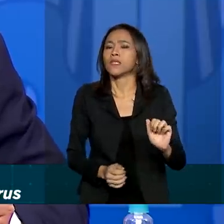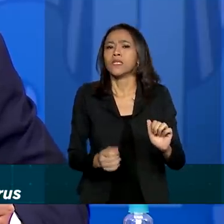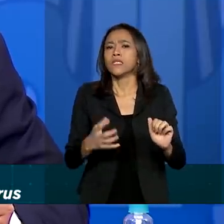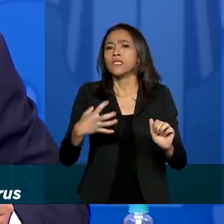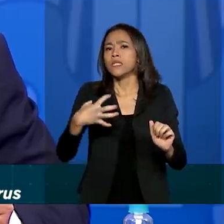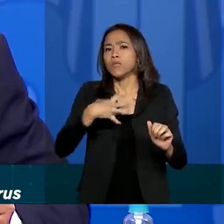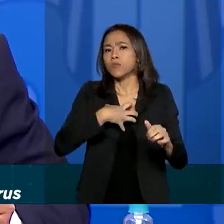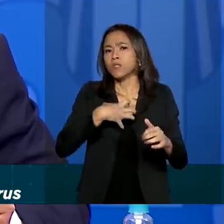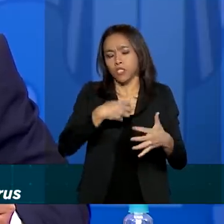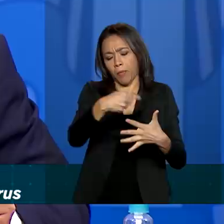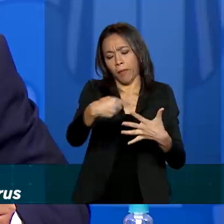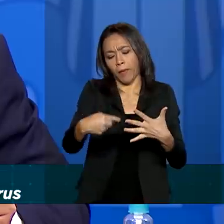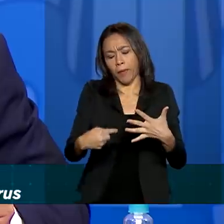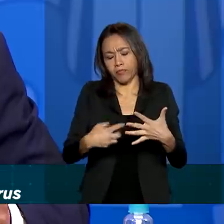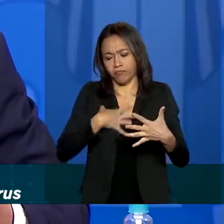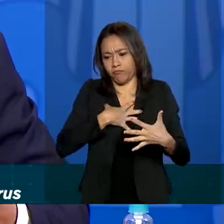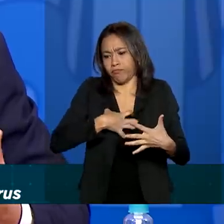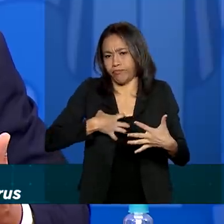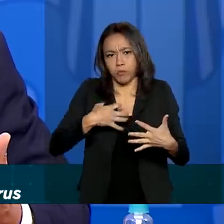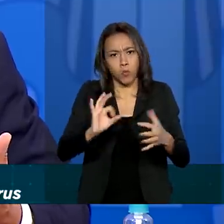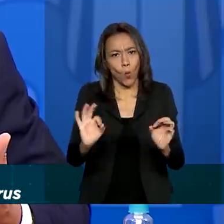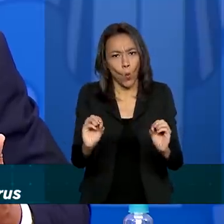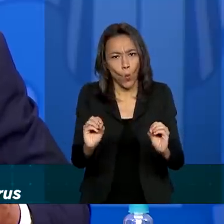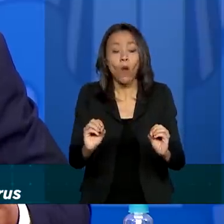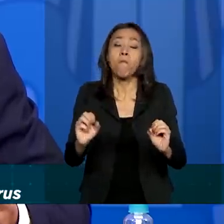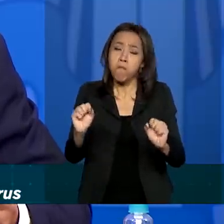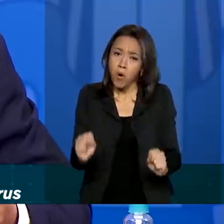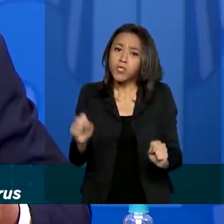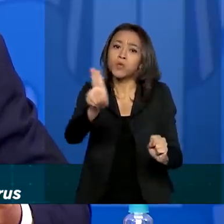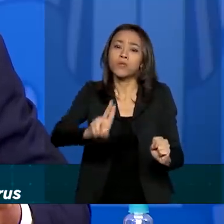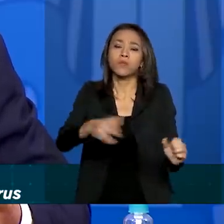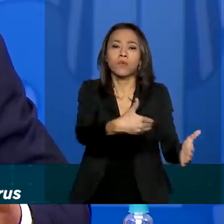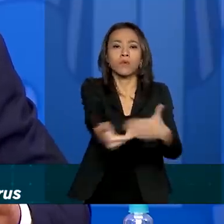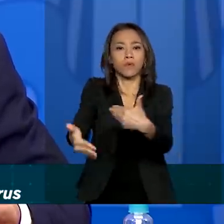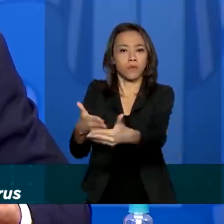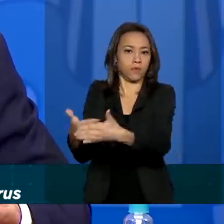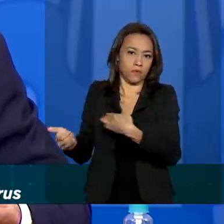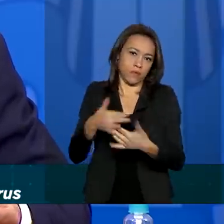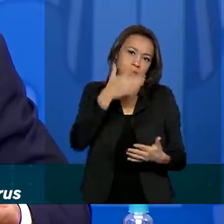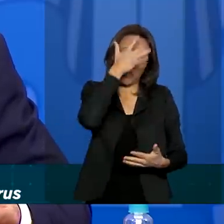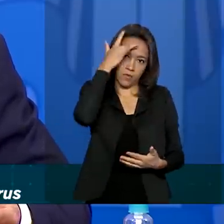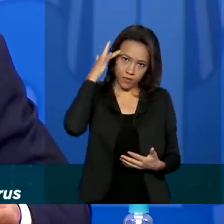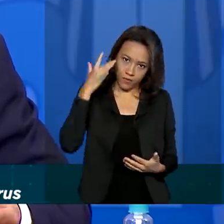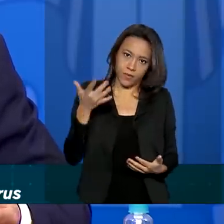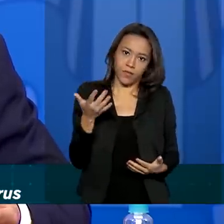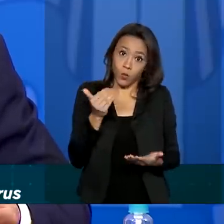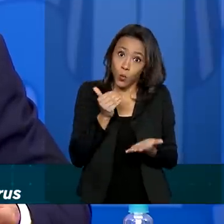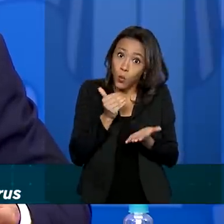colaterais significa que ele pode ser utilizado por qualquer pessoa e desde o início do problema.